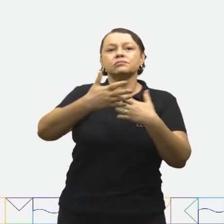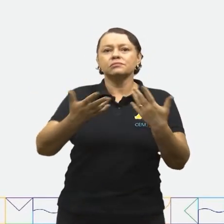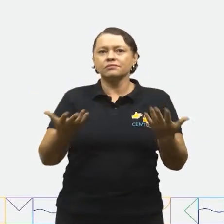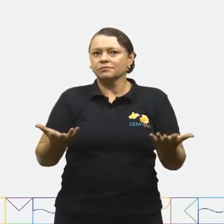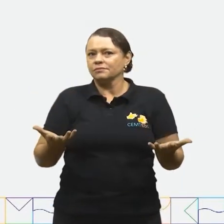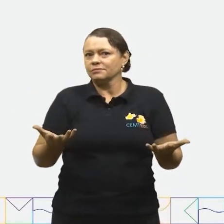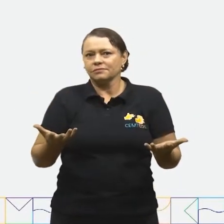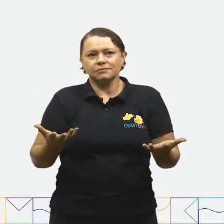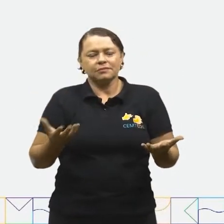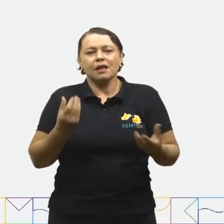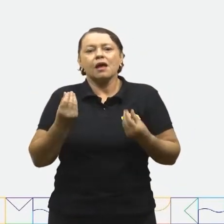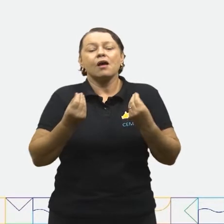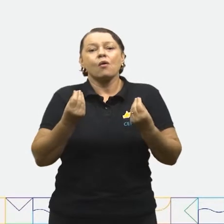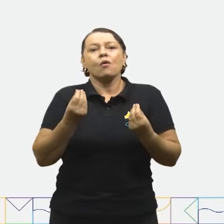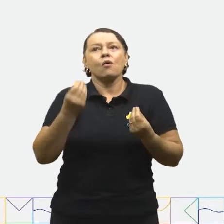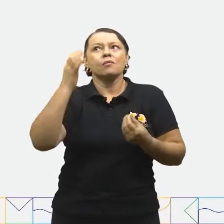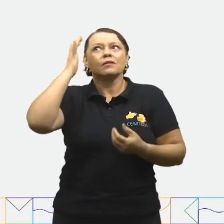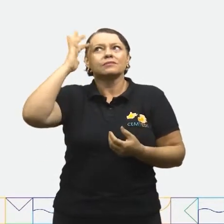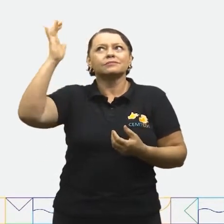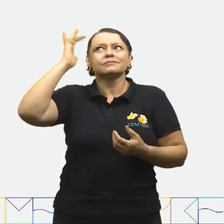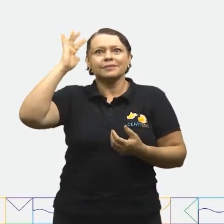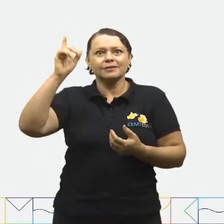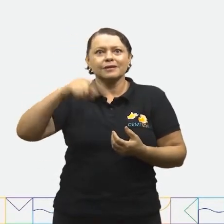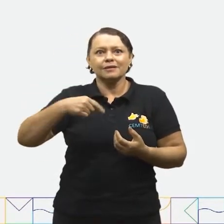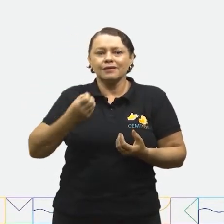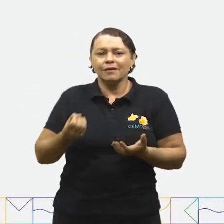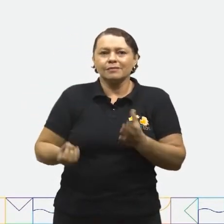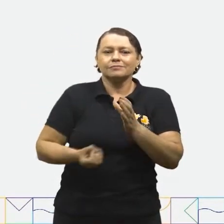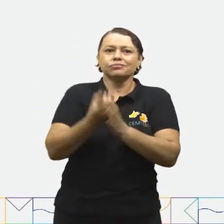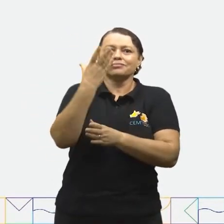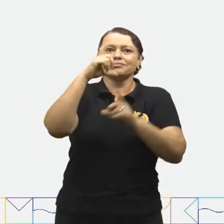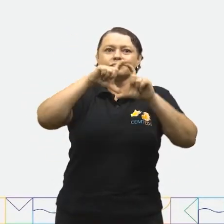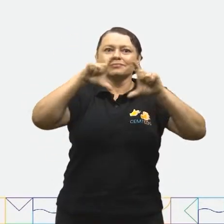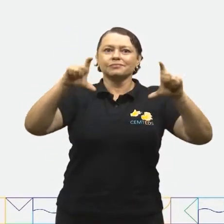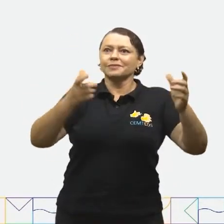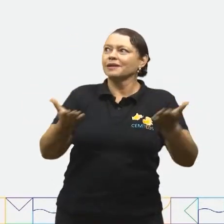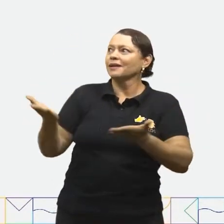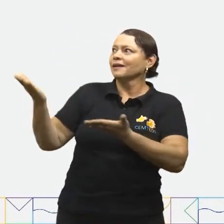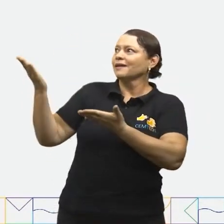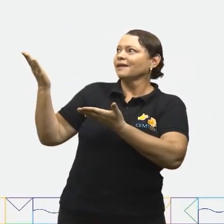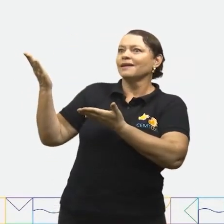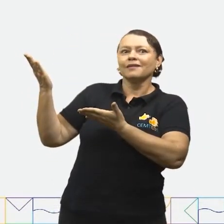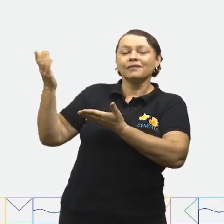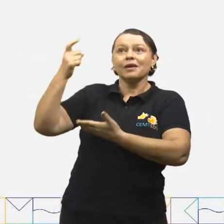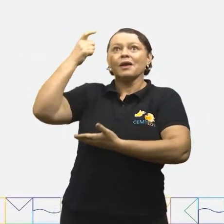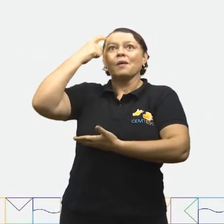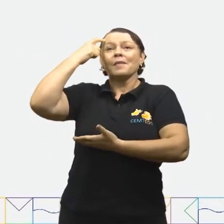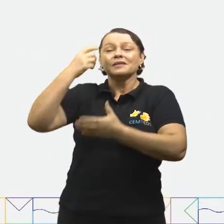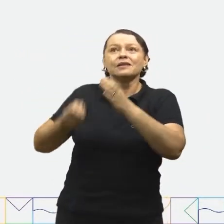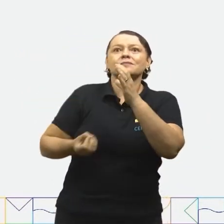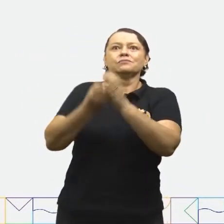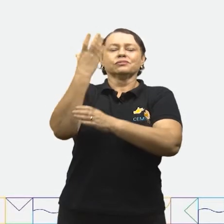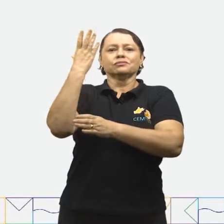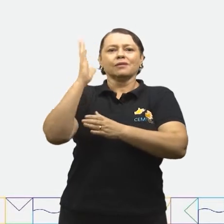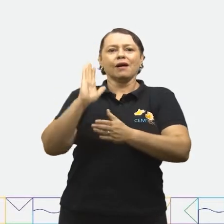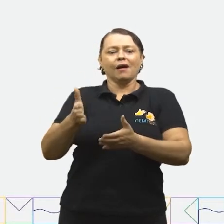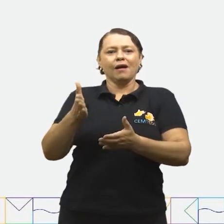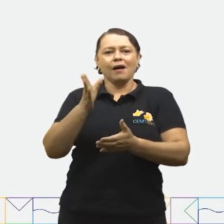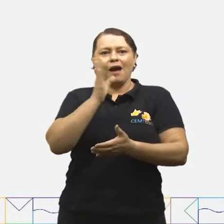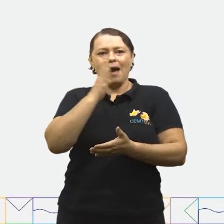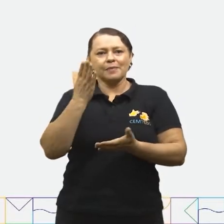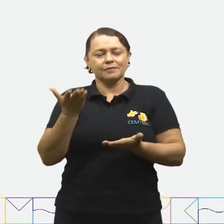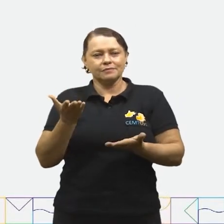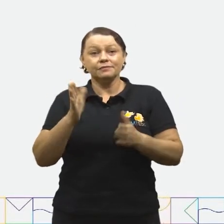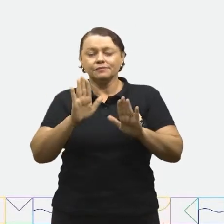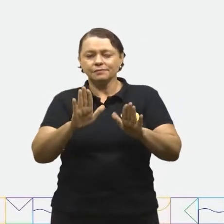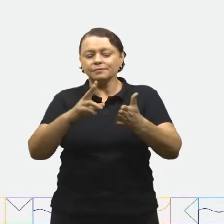Opa! Nossa imaginação está muito forte, como sempre, não é mesmo? O parágrafo bagunçado apareceu. Vamos lê